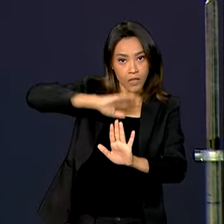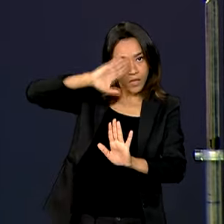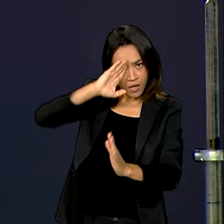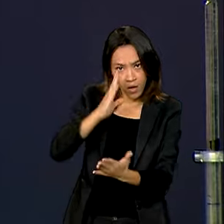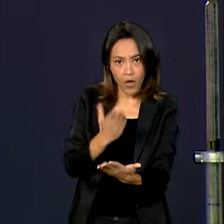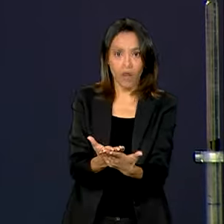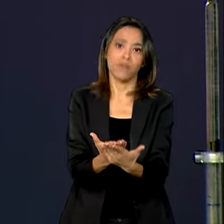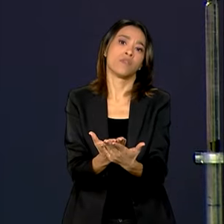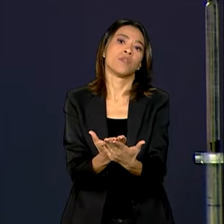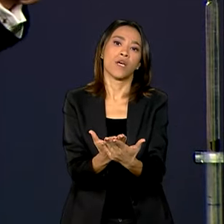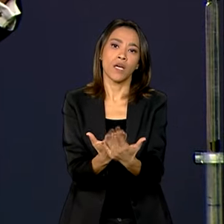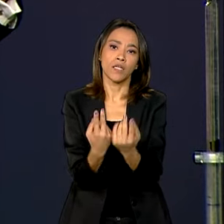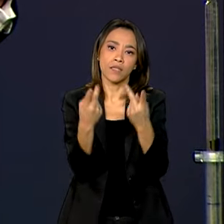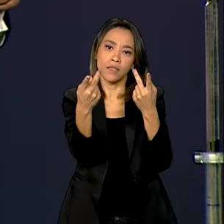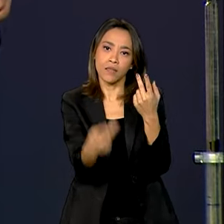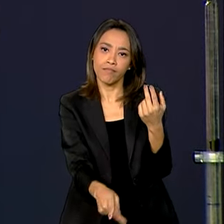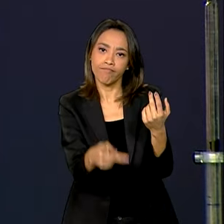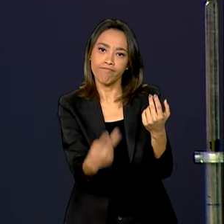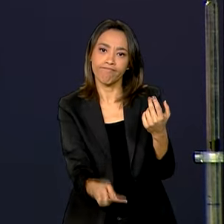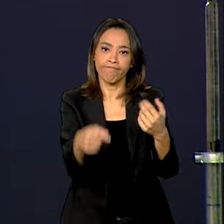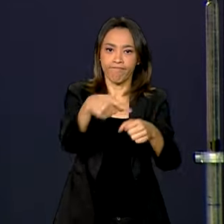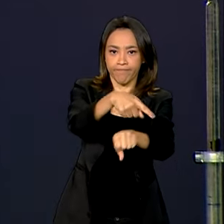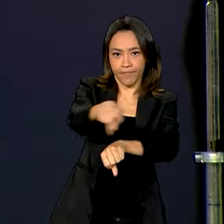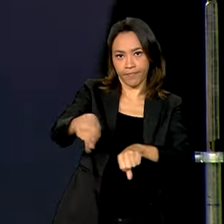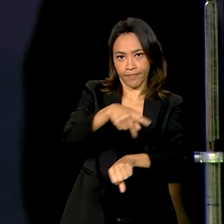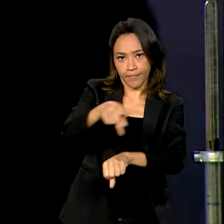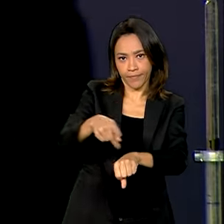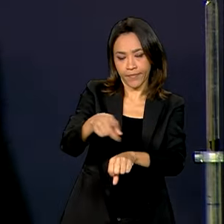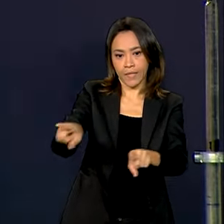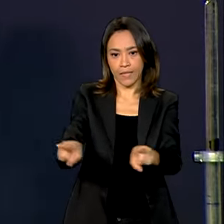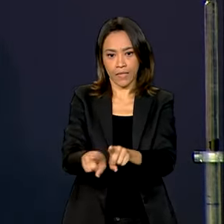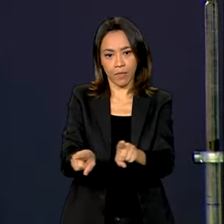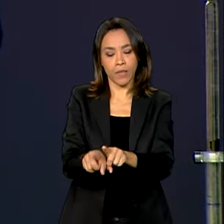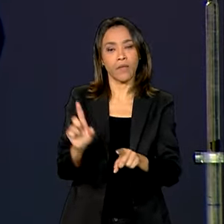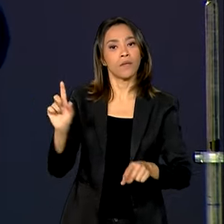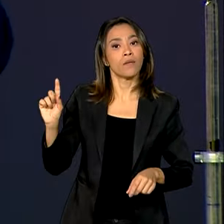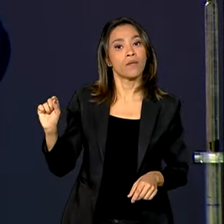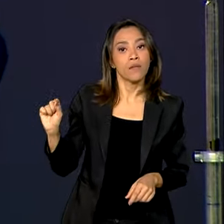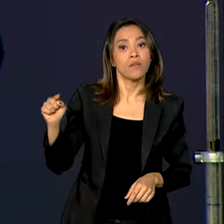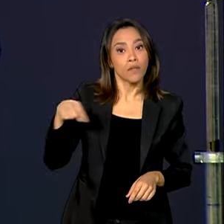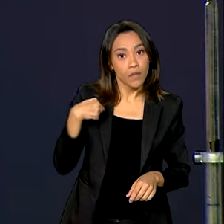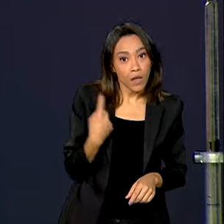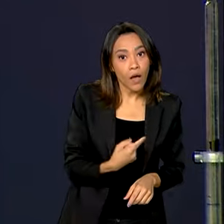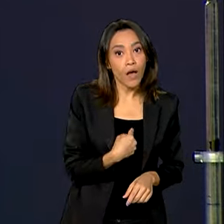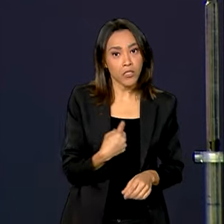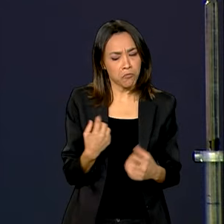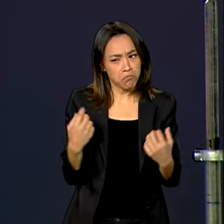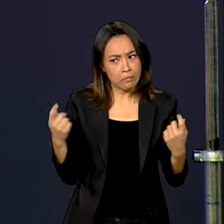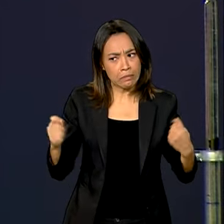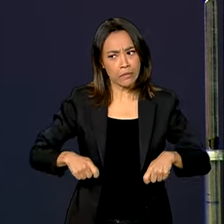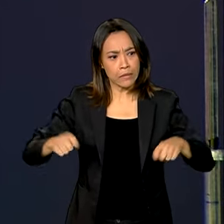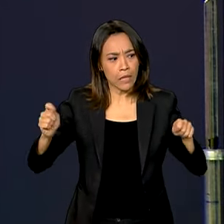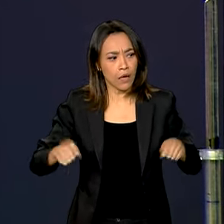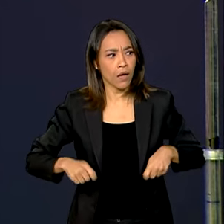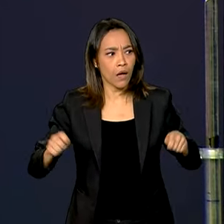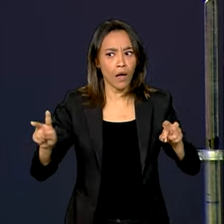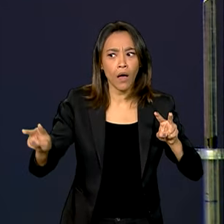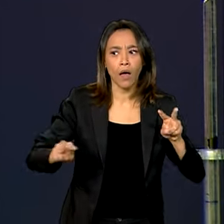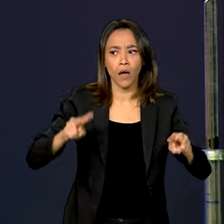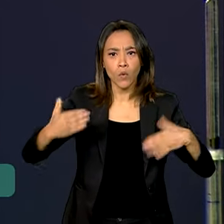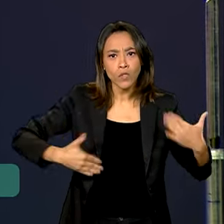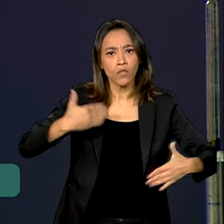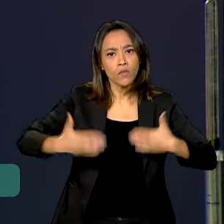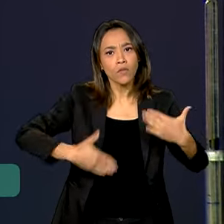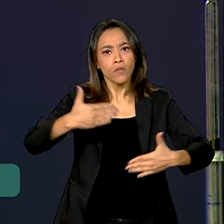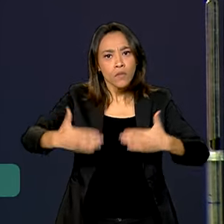institucional em este país e, mais do que isso, do potencial de crescimento da indústria